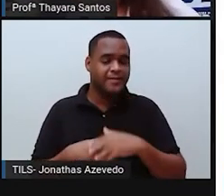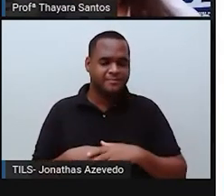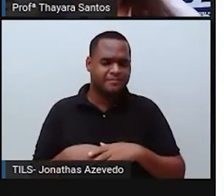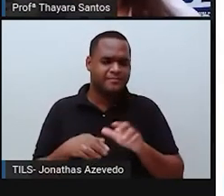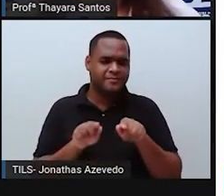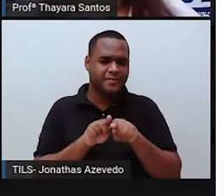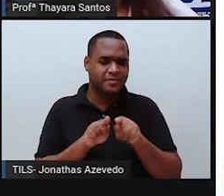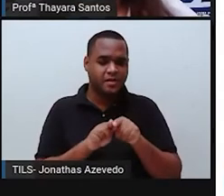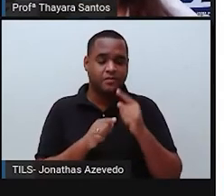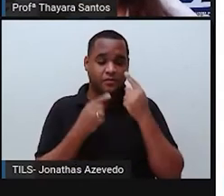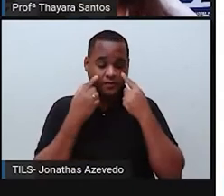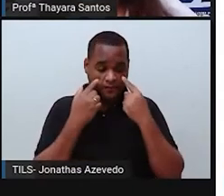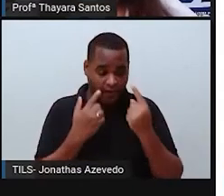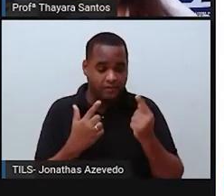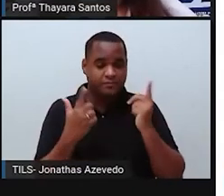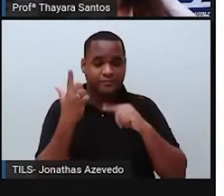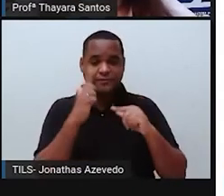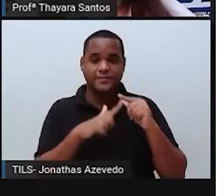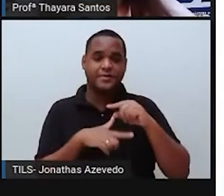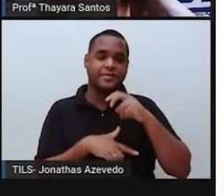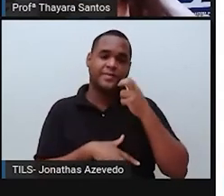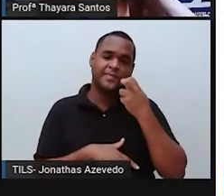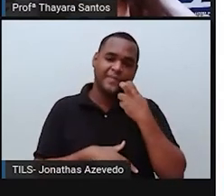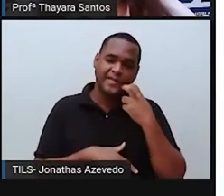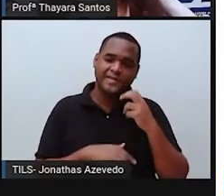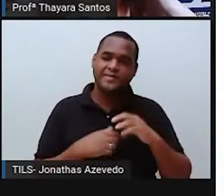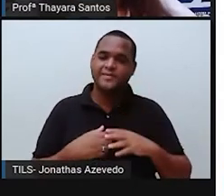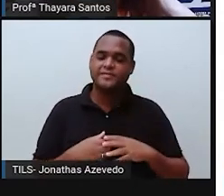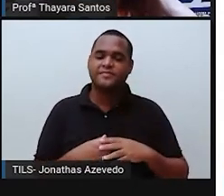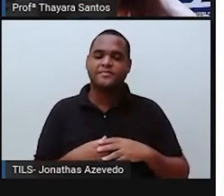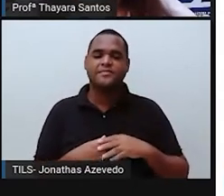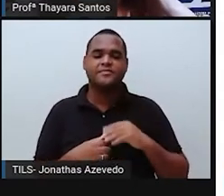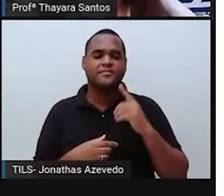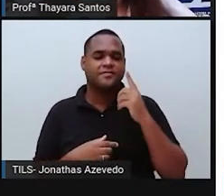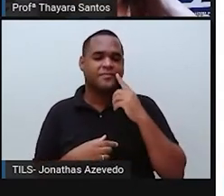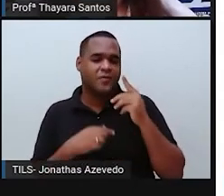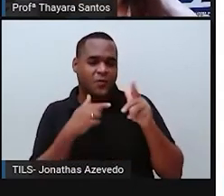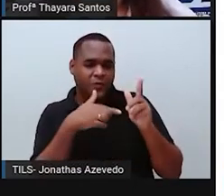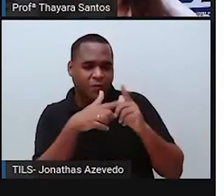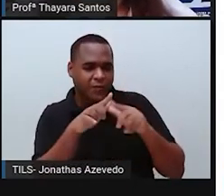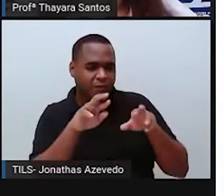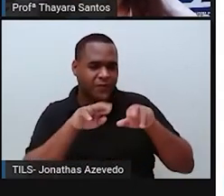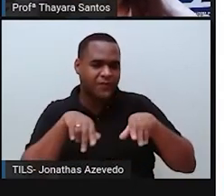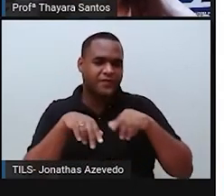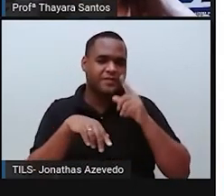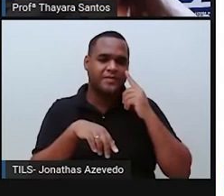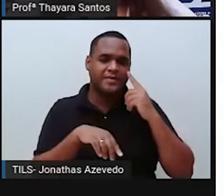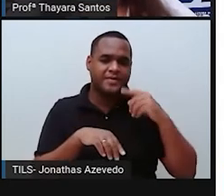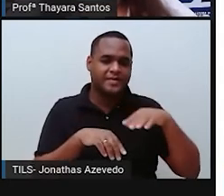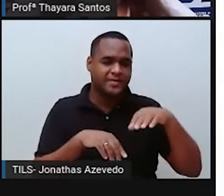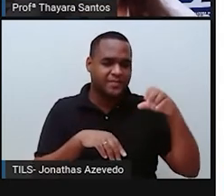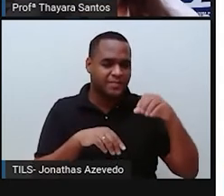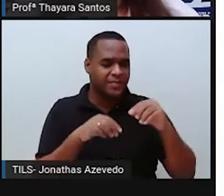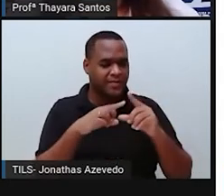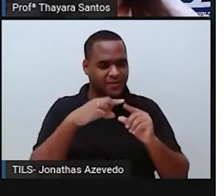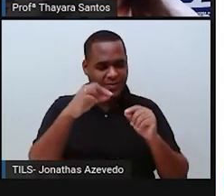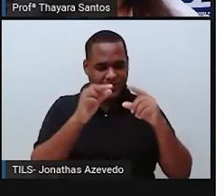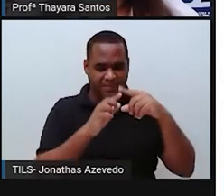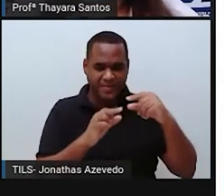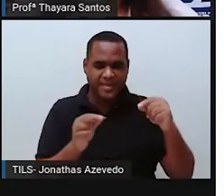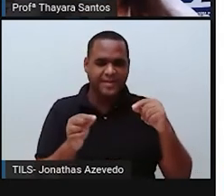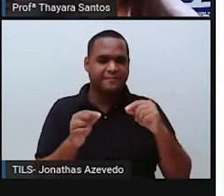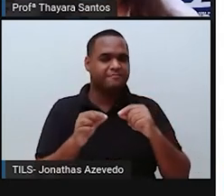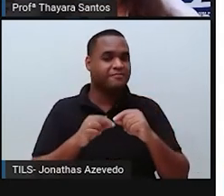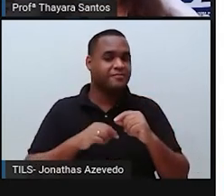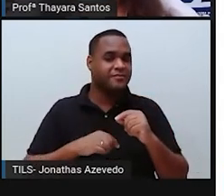seres macroscópicos. A gente tem os peixes, a gente tem os quimidários, a gente tem os poríferos, a gente tem mamíferos